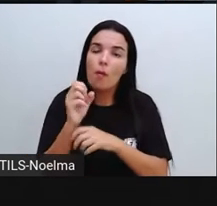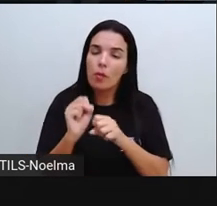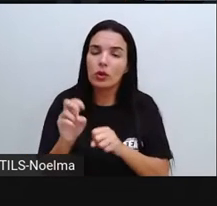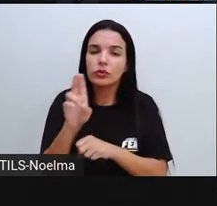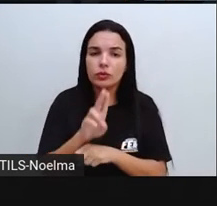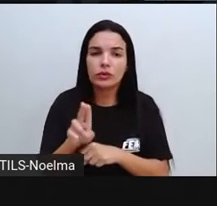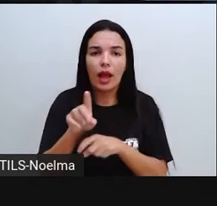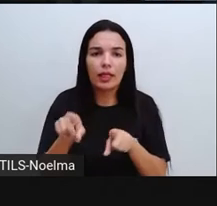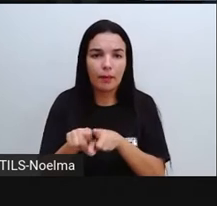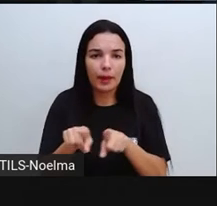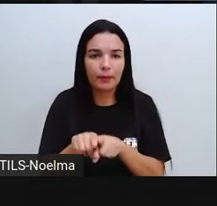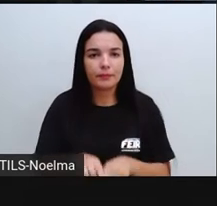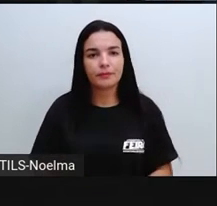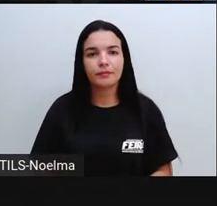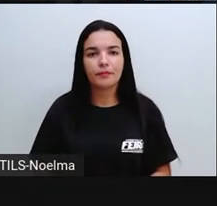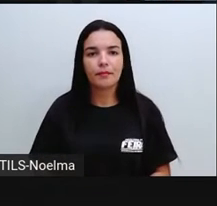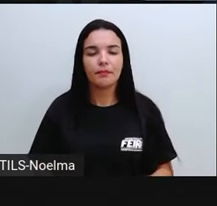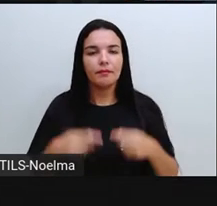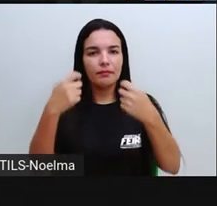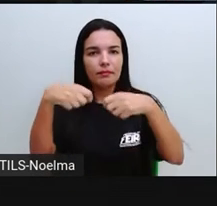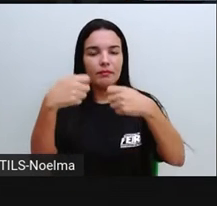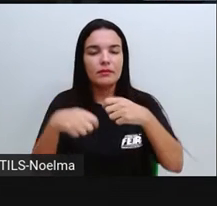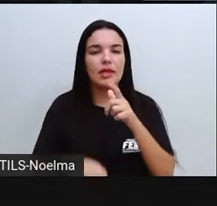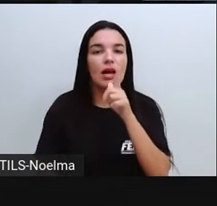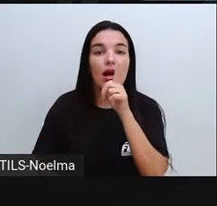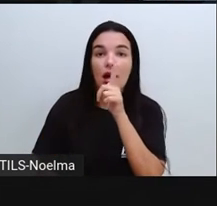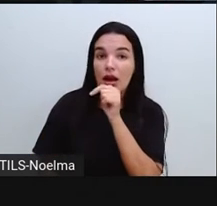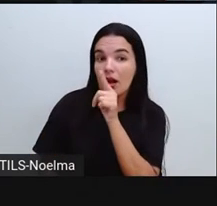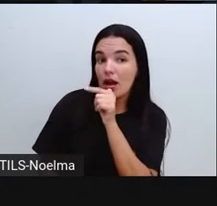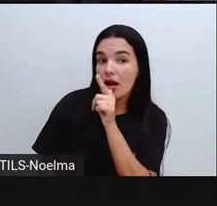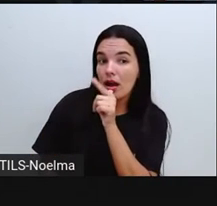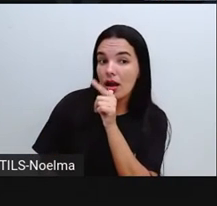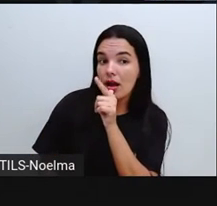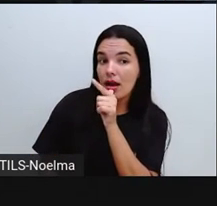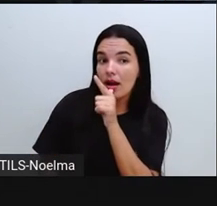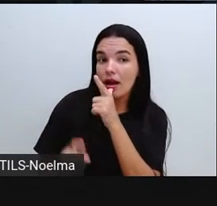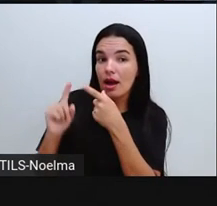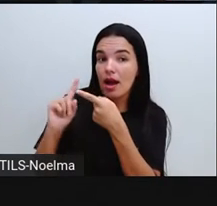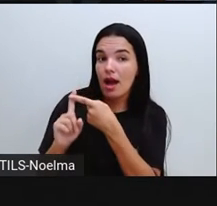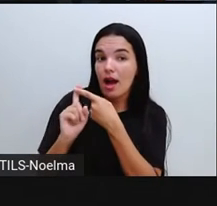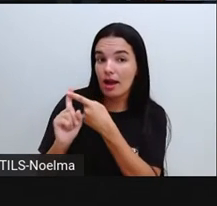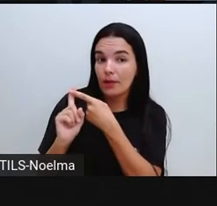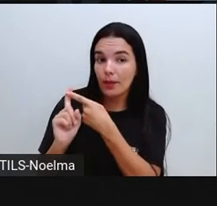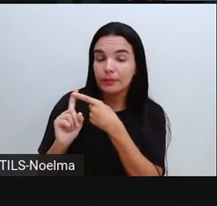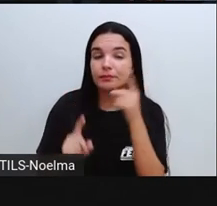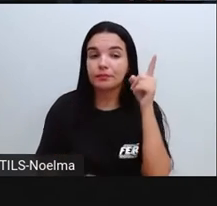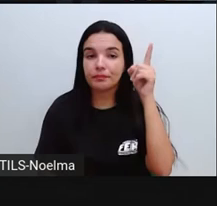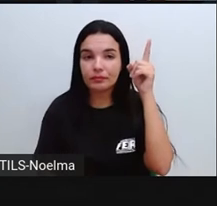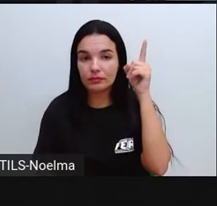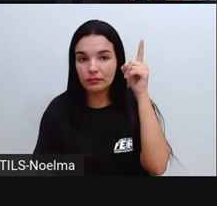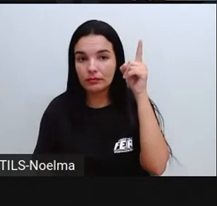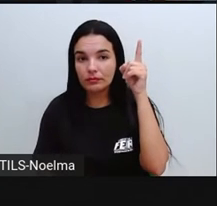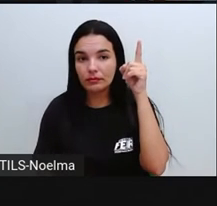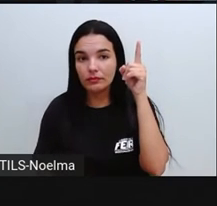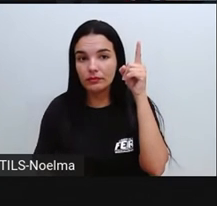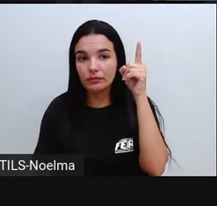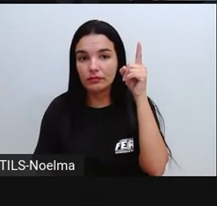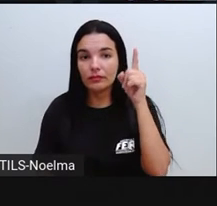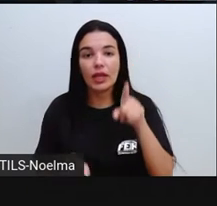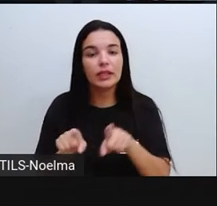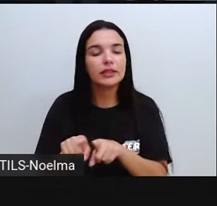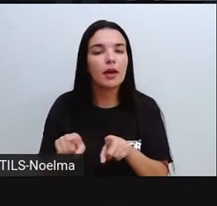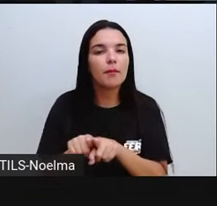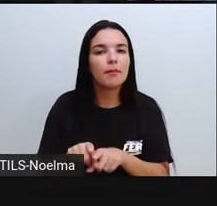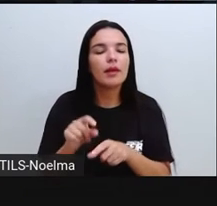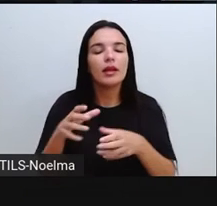também A gente vai precisar de água E